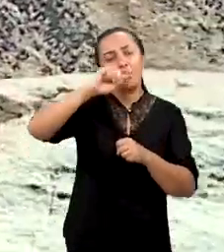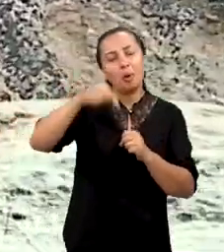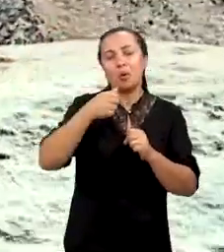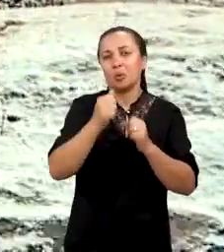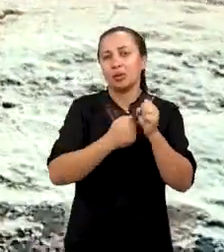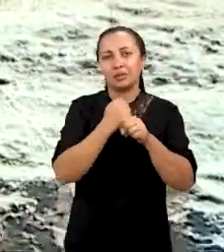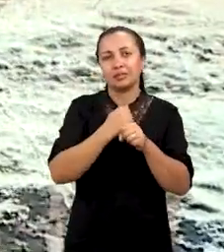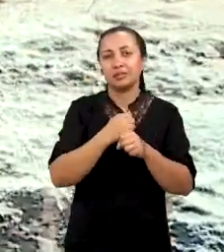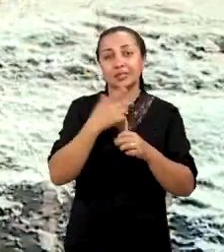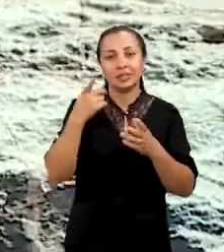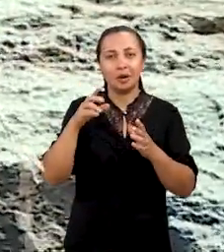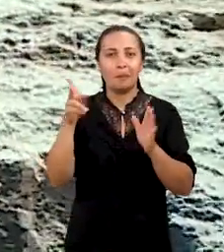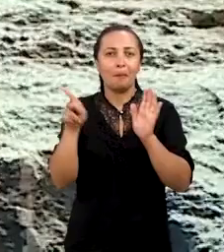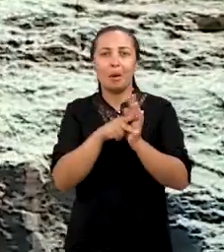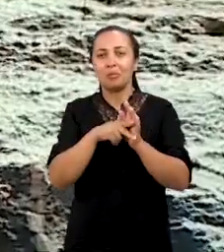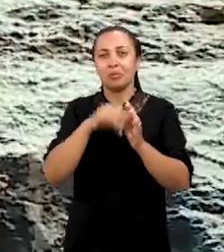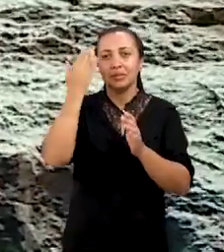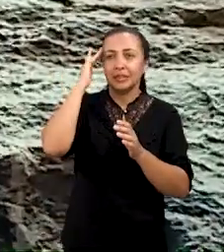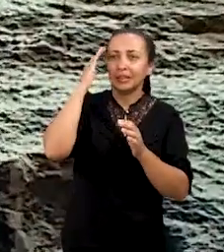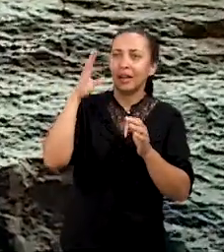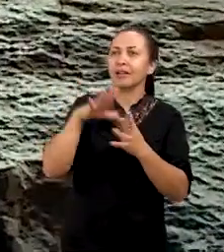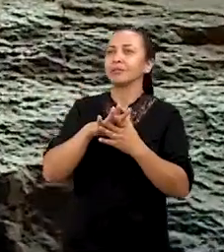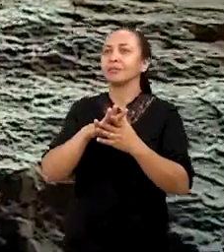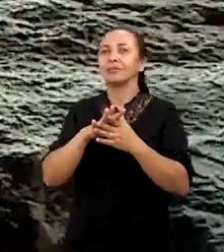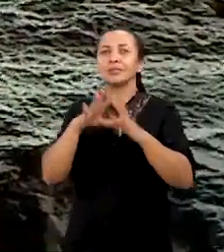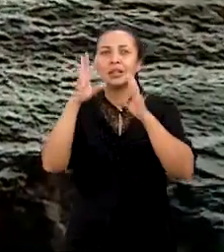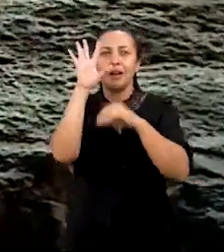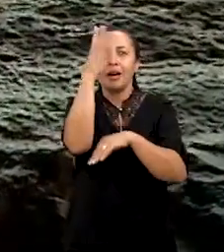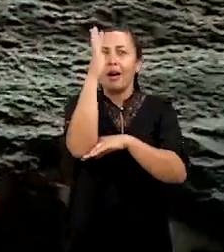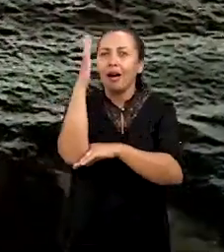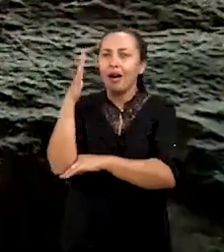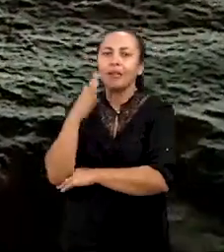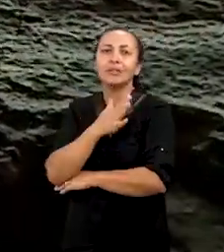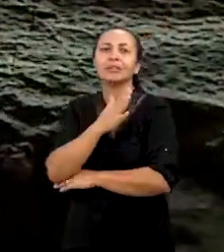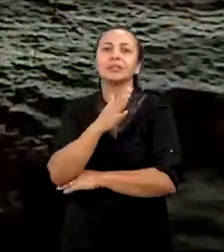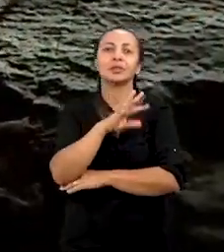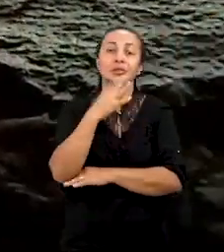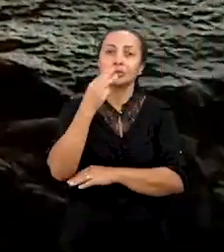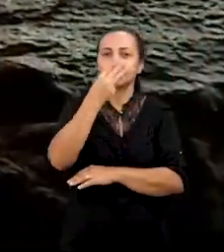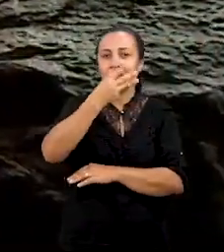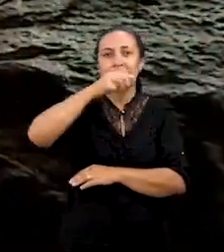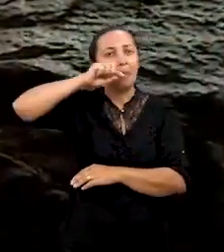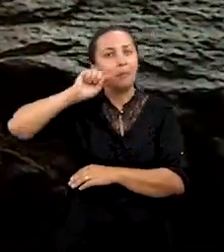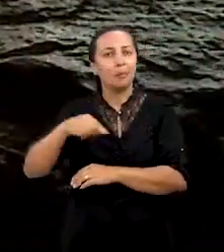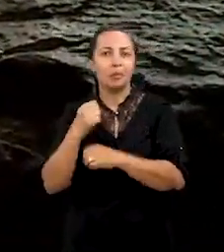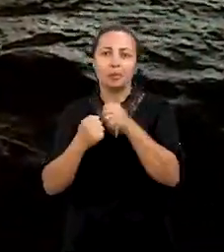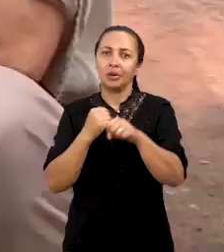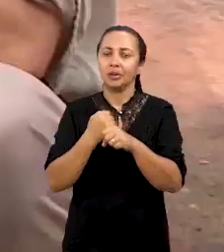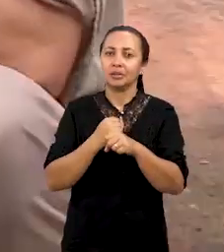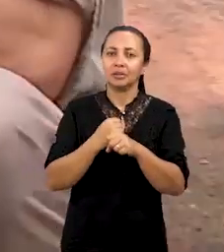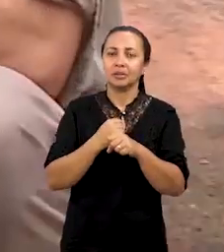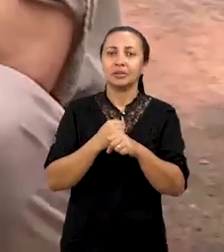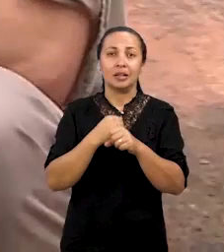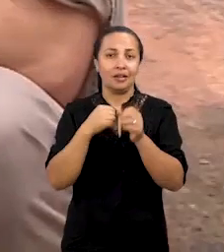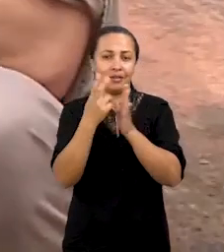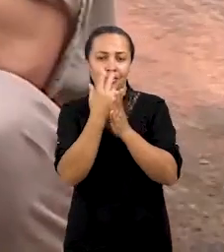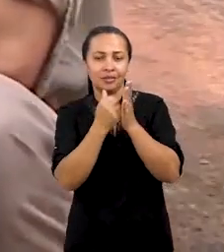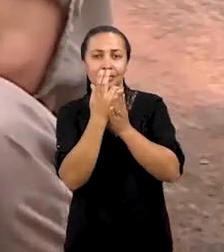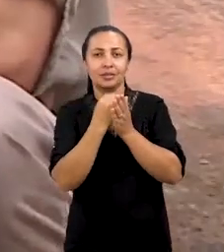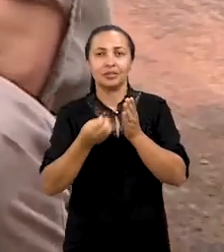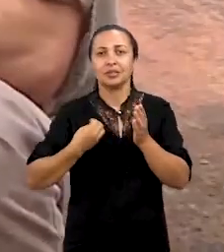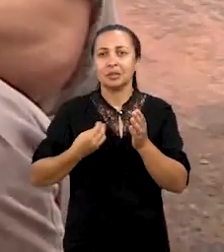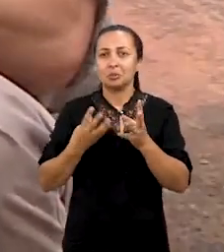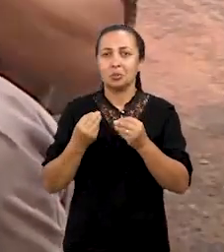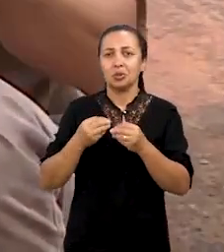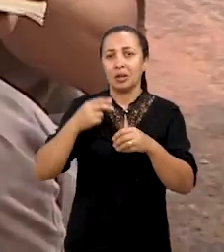Faz até a gente entender a própria paisagem. Quando a gente percebe que de 3 mil anos, as inscrições, pegando as gravuras, elas estão